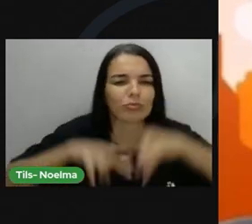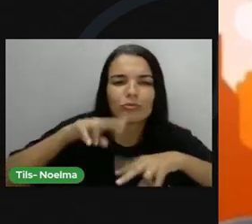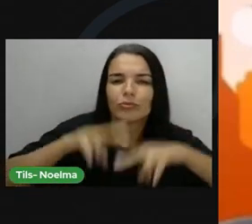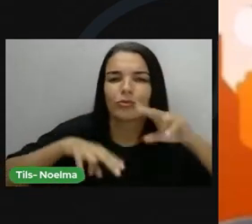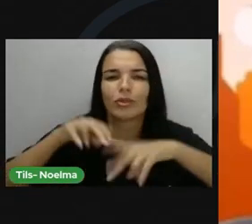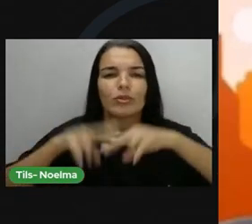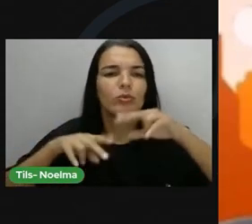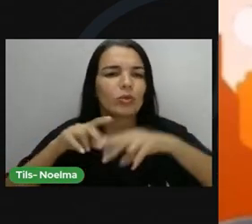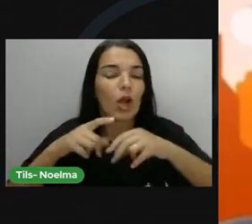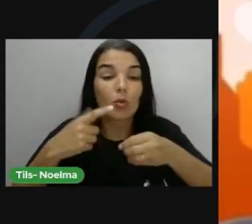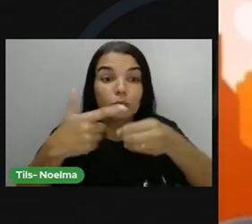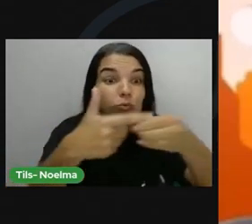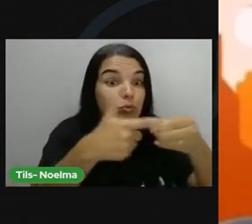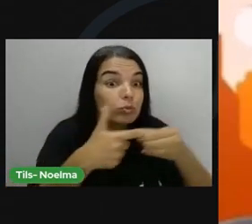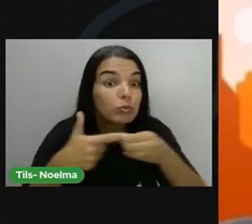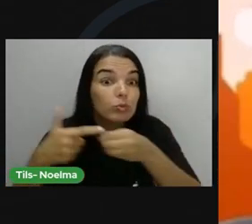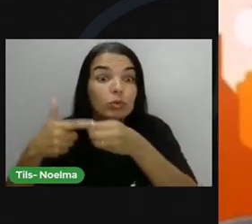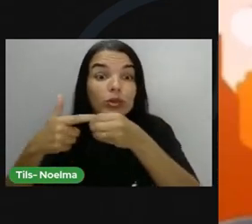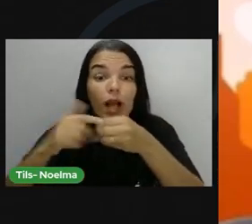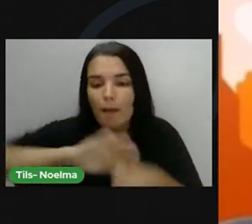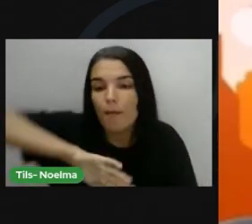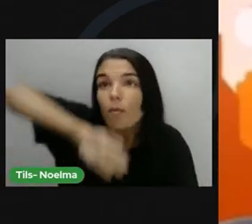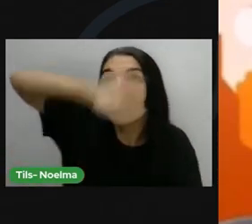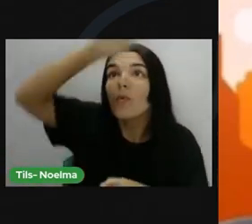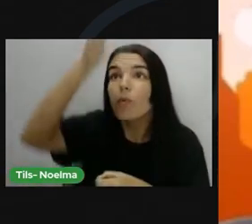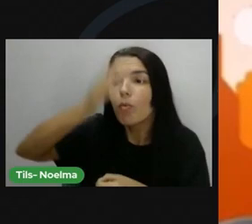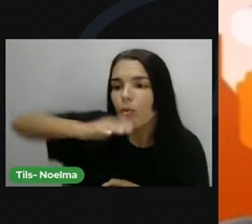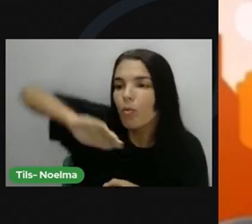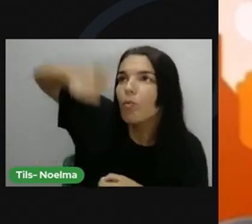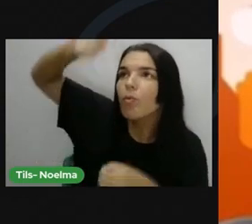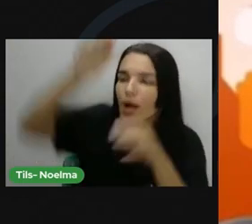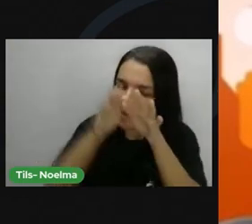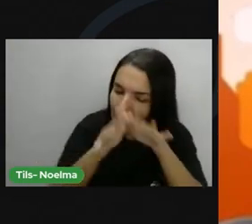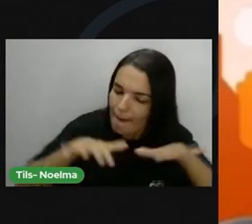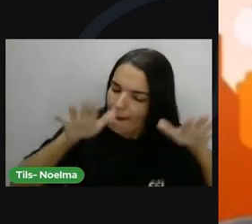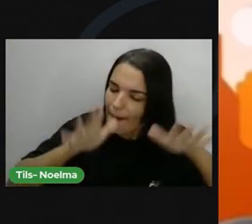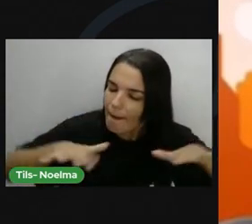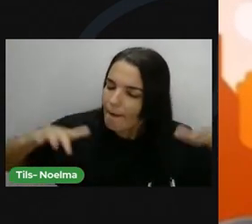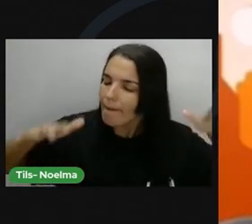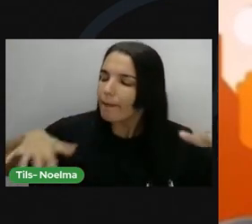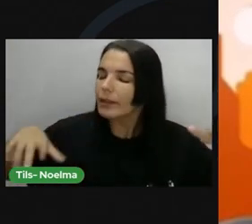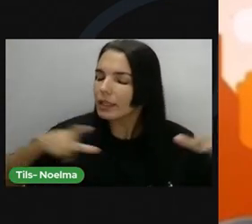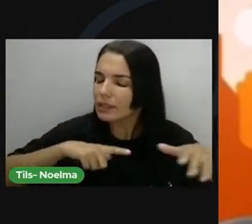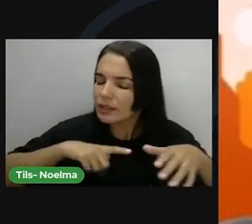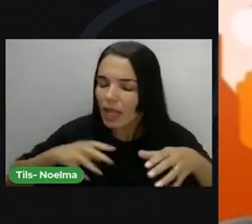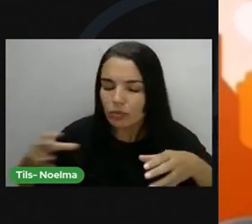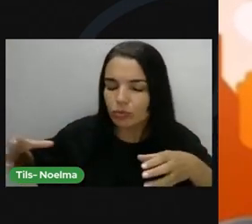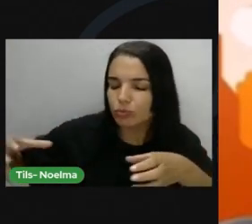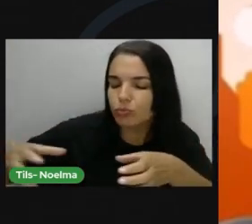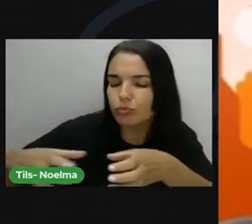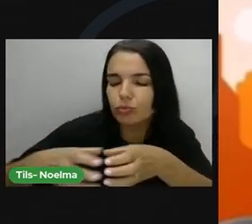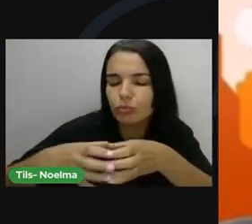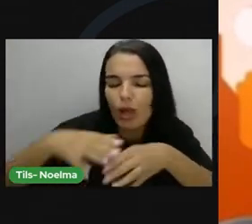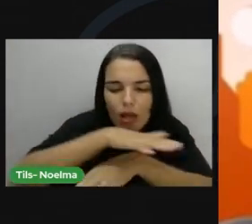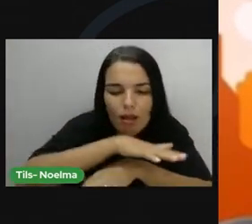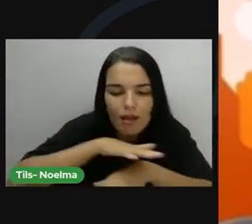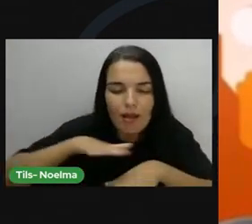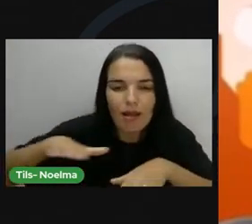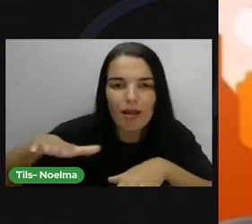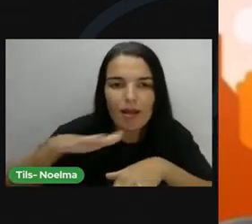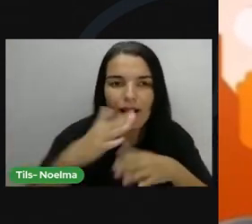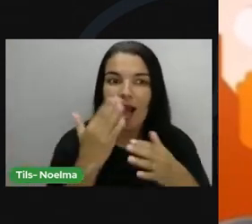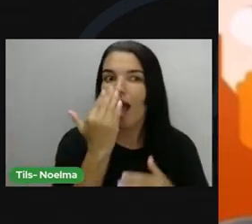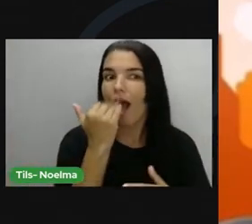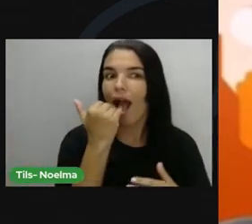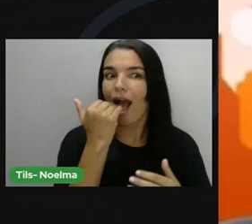Do sertão ao pé da serra, do cerrado à beira-mar, ser parte dessa mesa, parta do almoço do